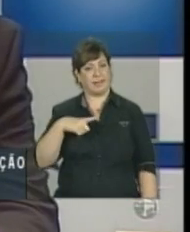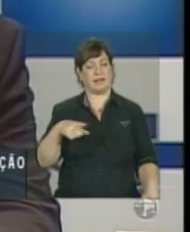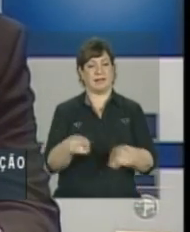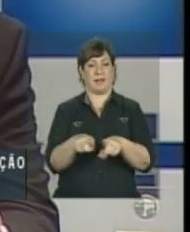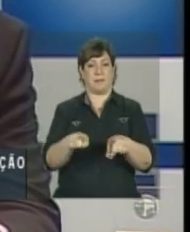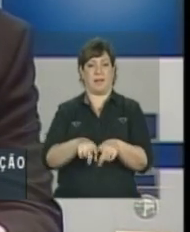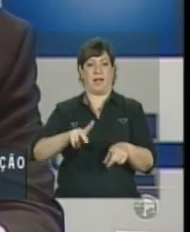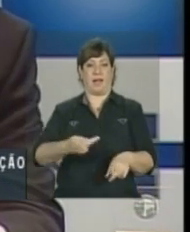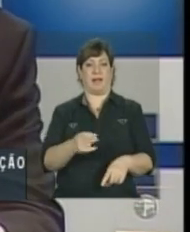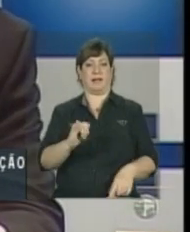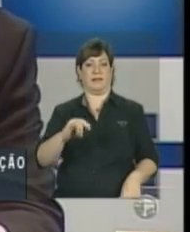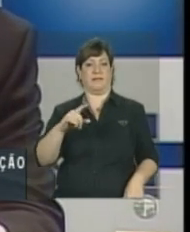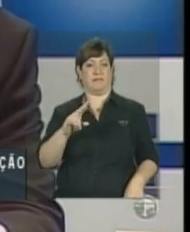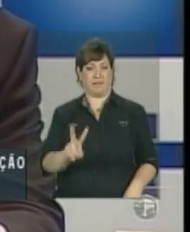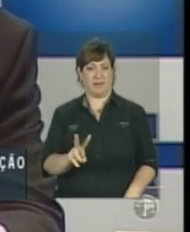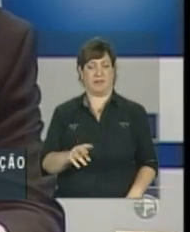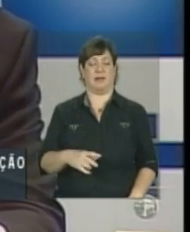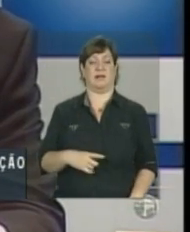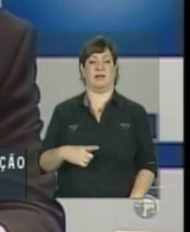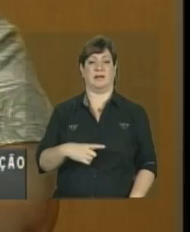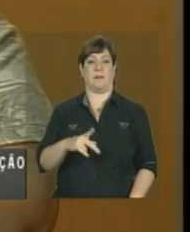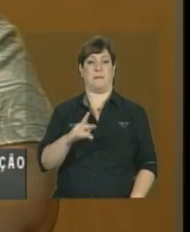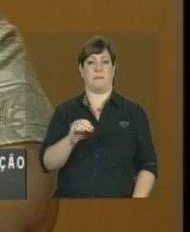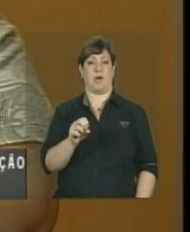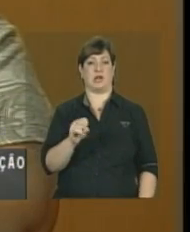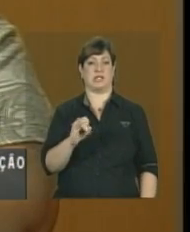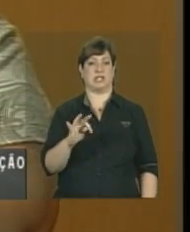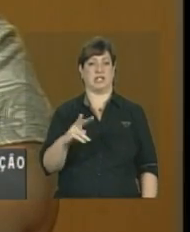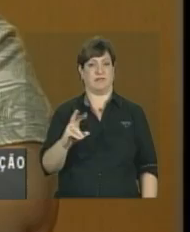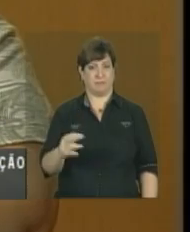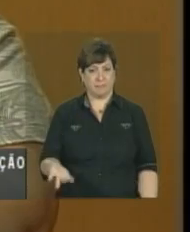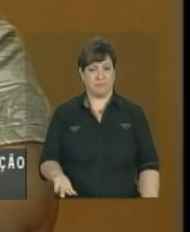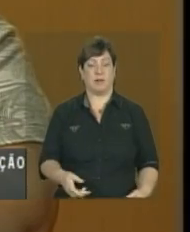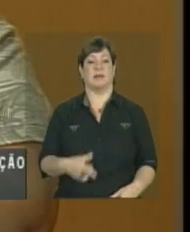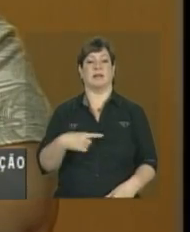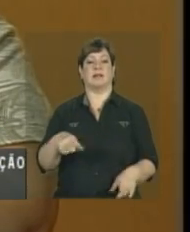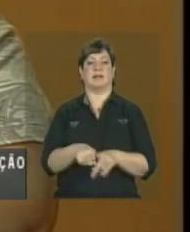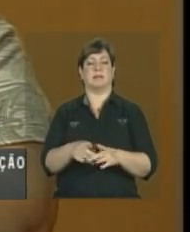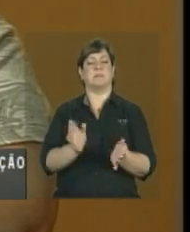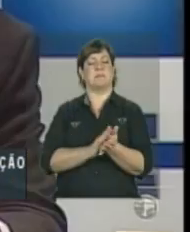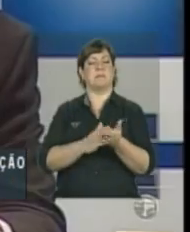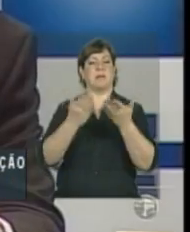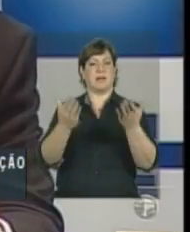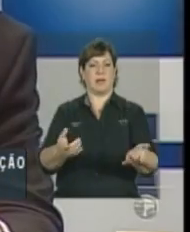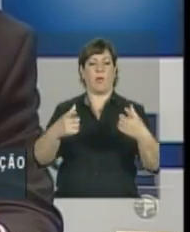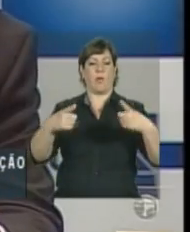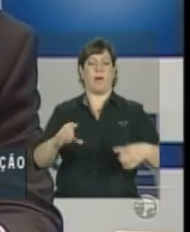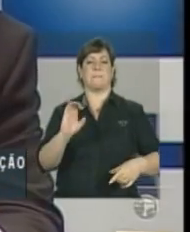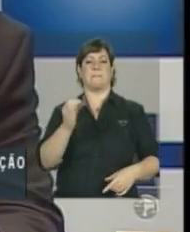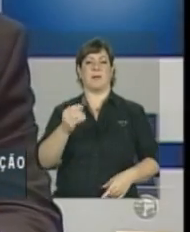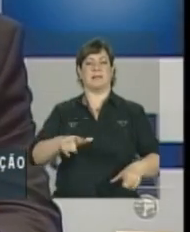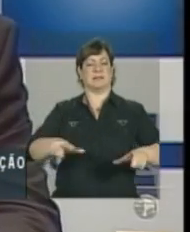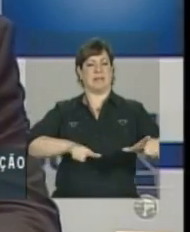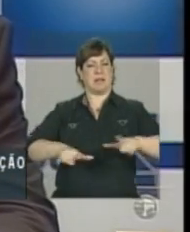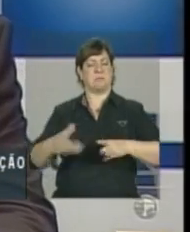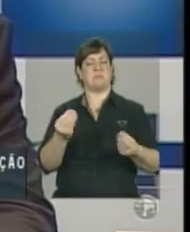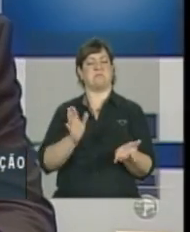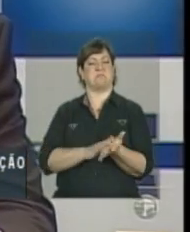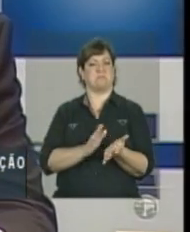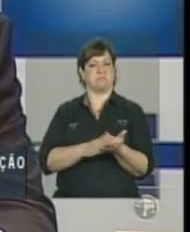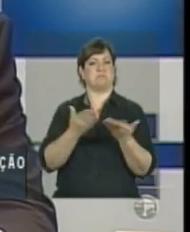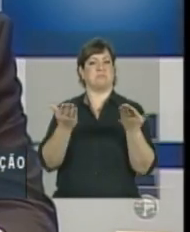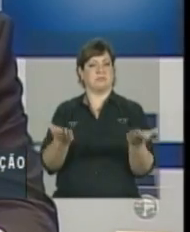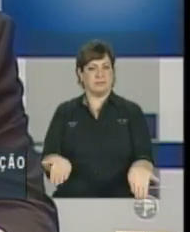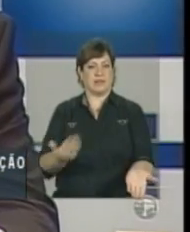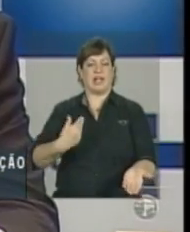e parabenizar o trabalho que vem sendo feito em Porto Alegre, em função disso, viu, Casandre? Eu acho que tem, foi muito elogiado pela nossa